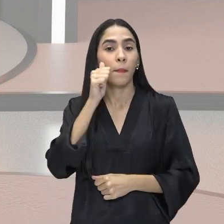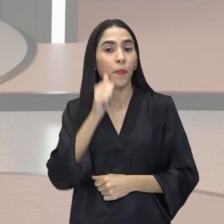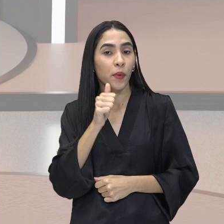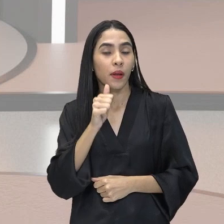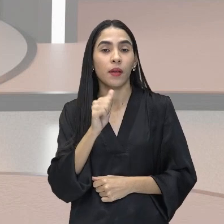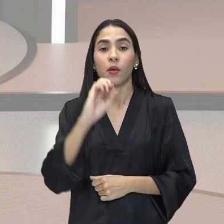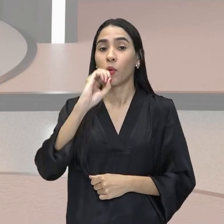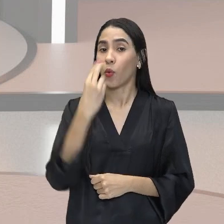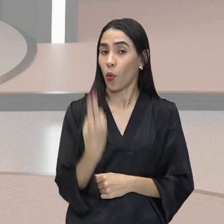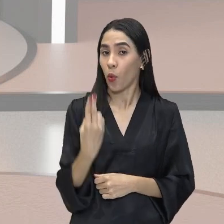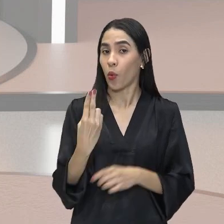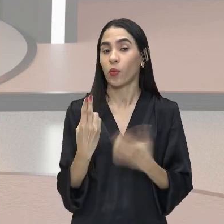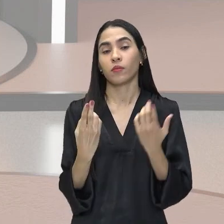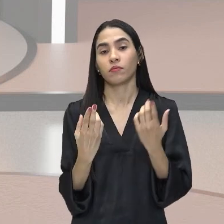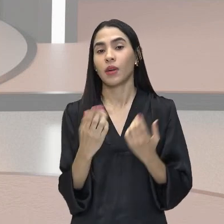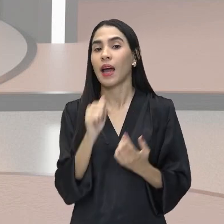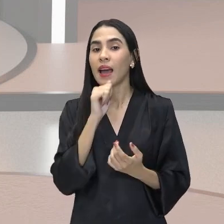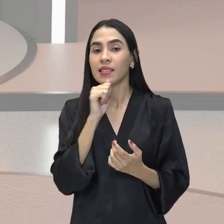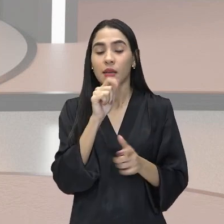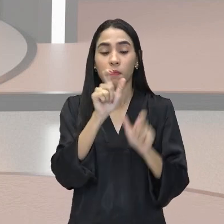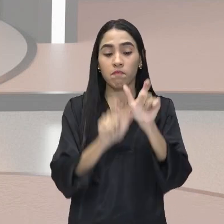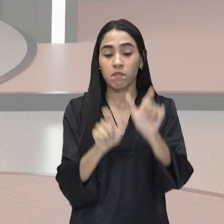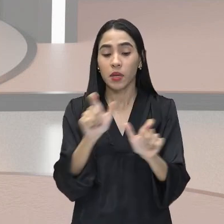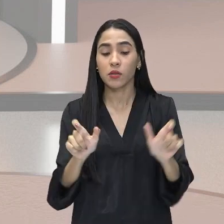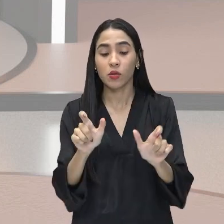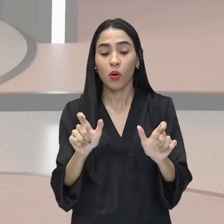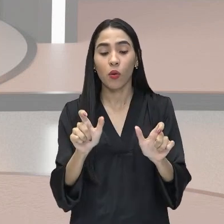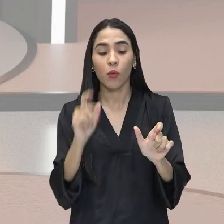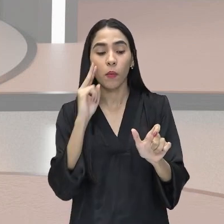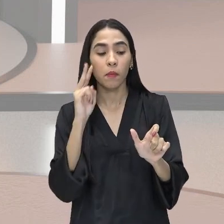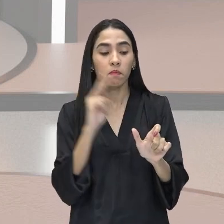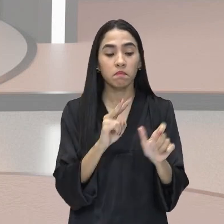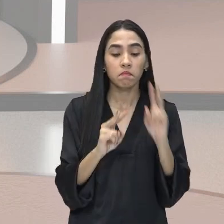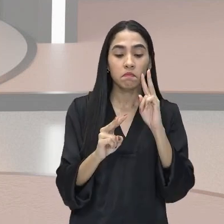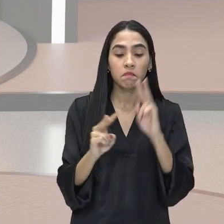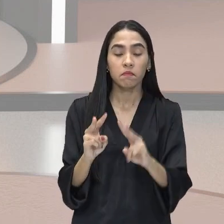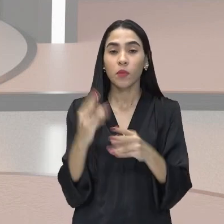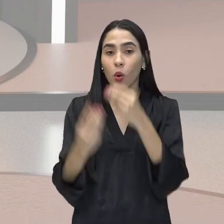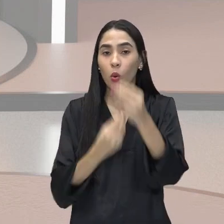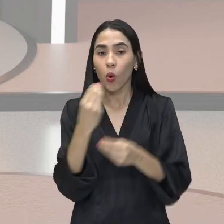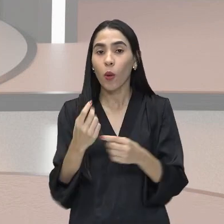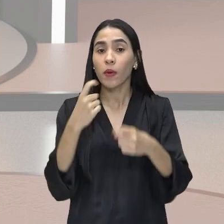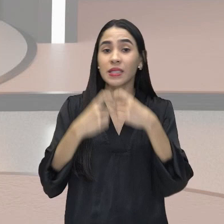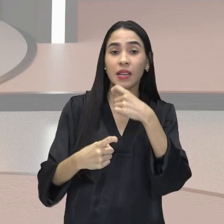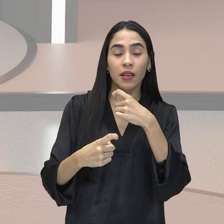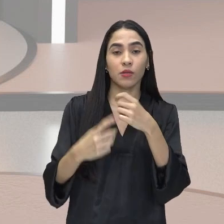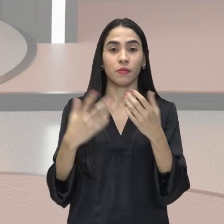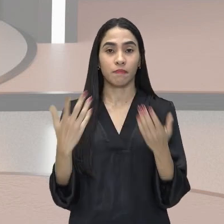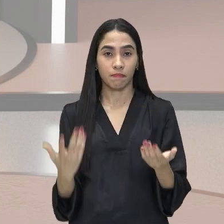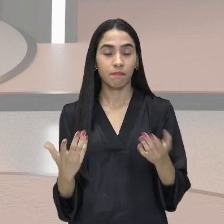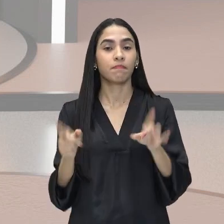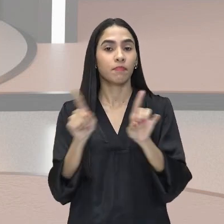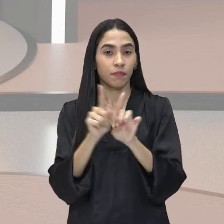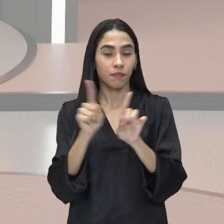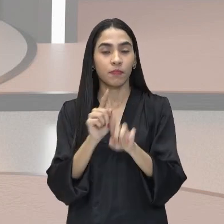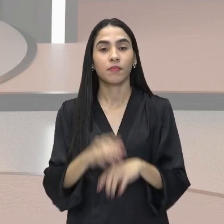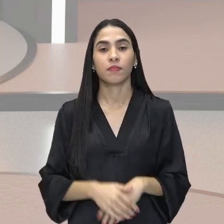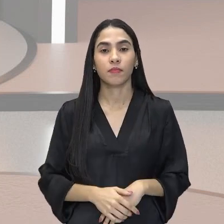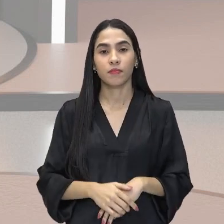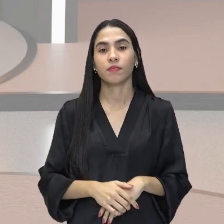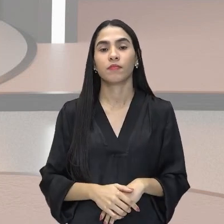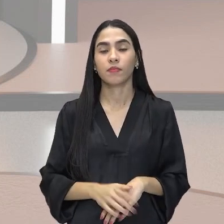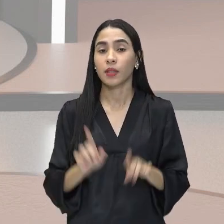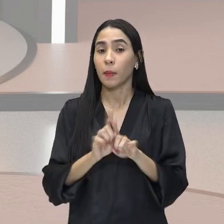Ou como as pessoas se veem com relação à sua sexualidade. Isso também é algo